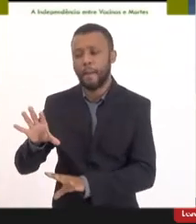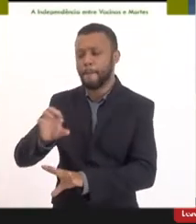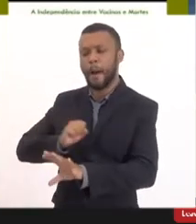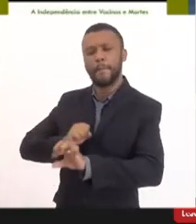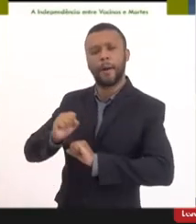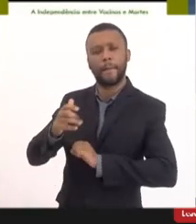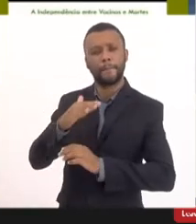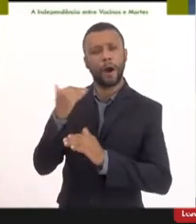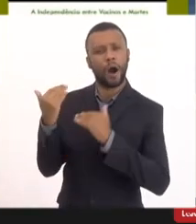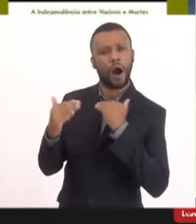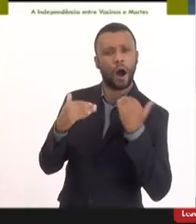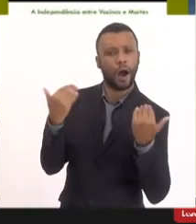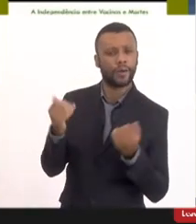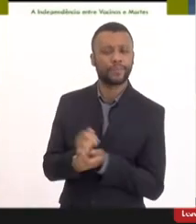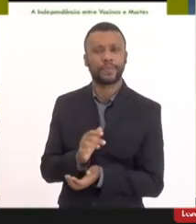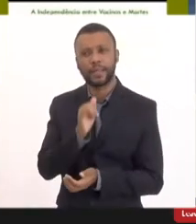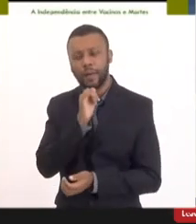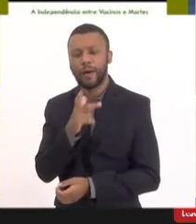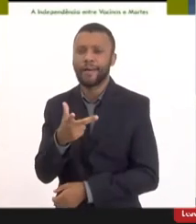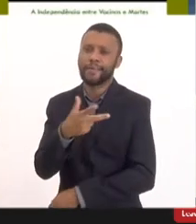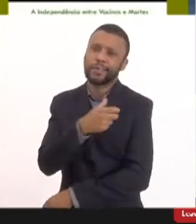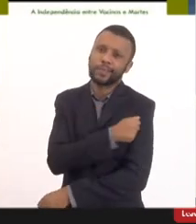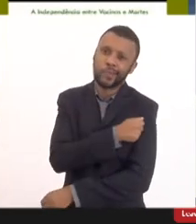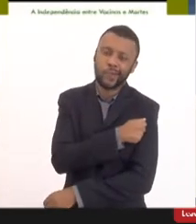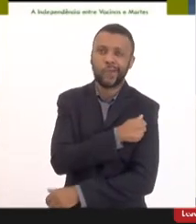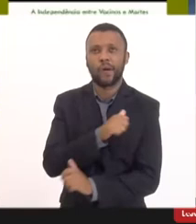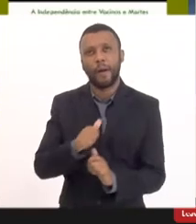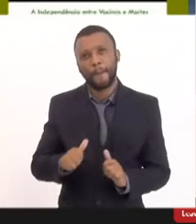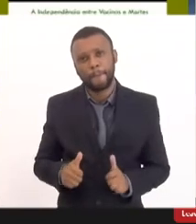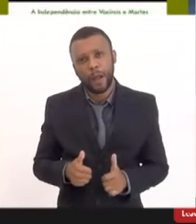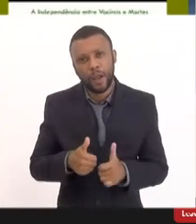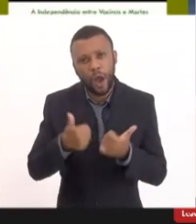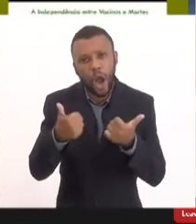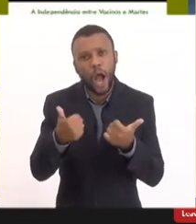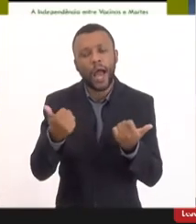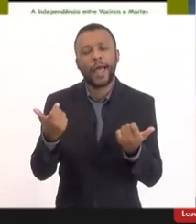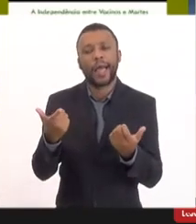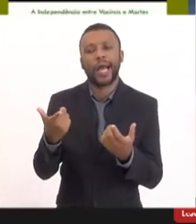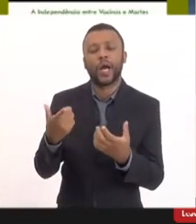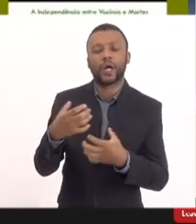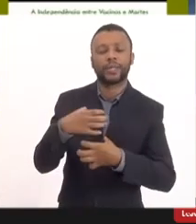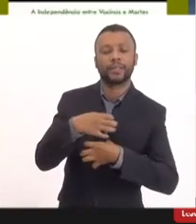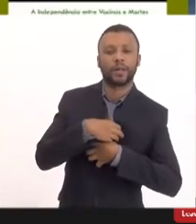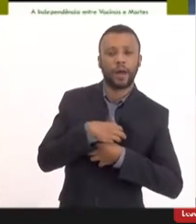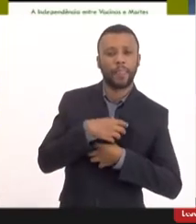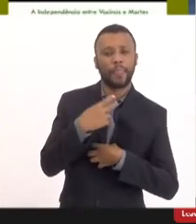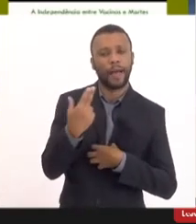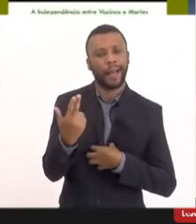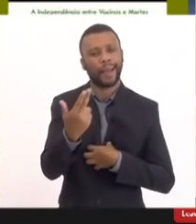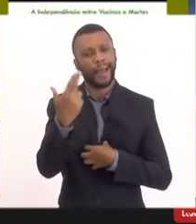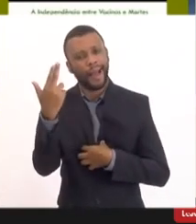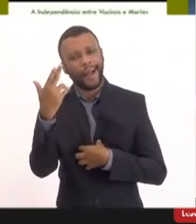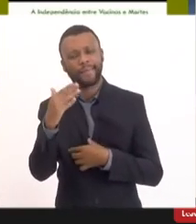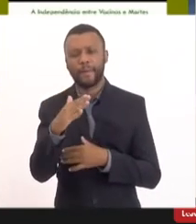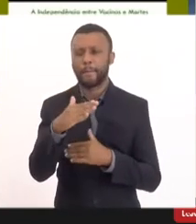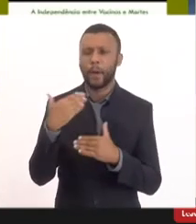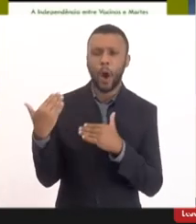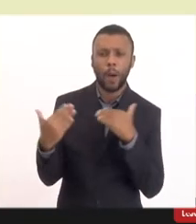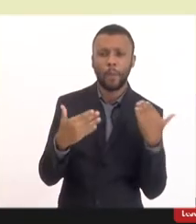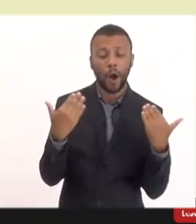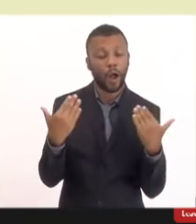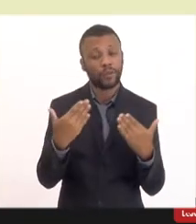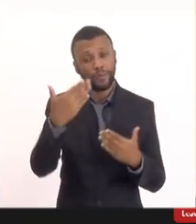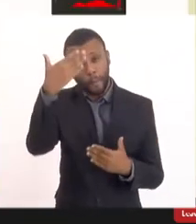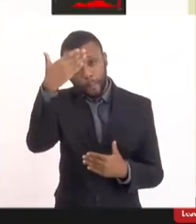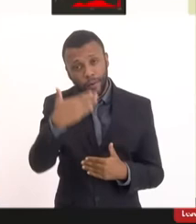vacinou porque melhora os sintomas graves e mortes eu vou mostrar para vocês que não é